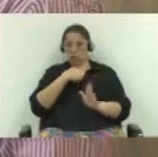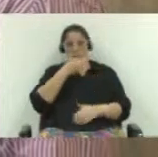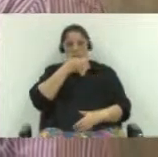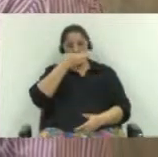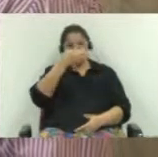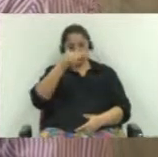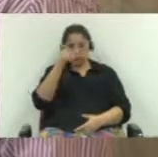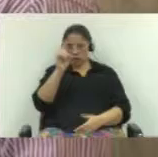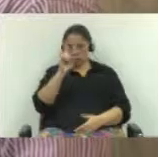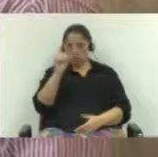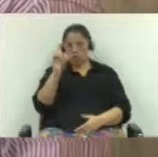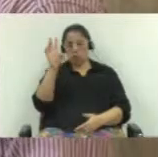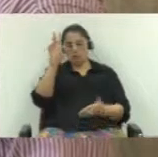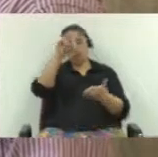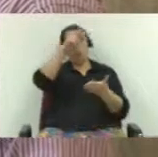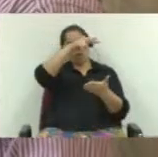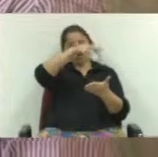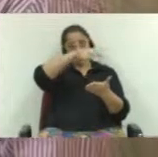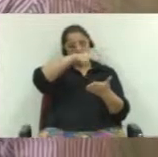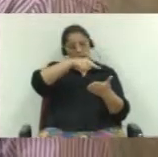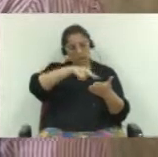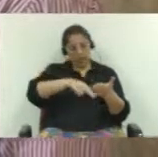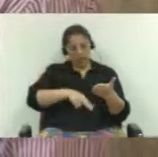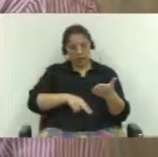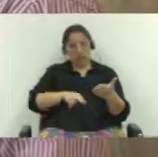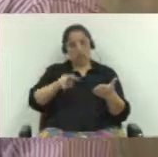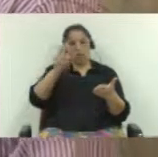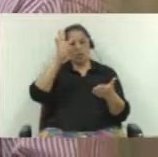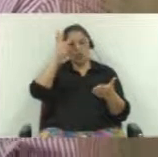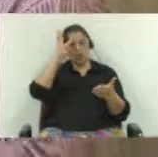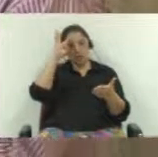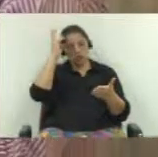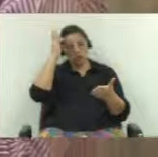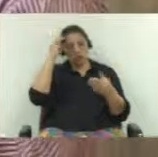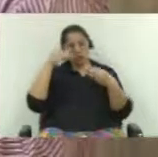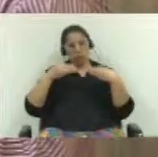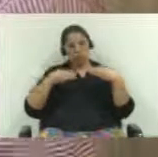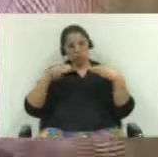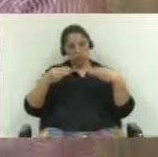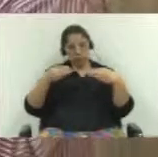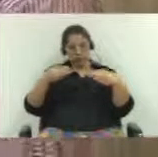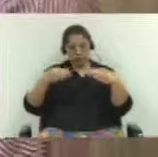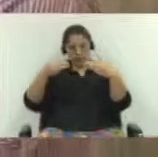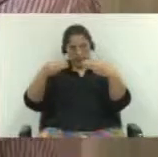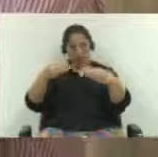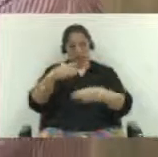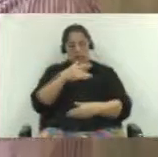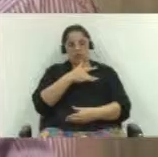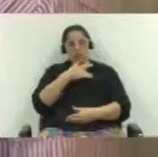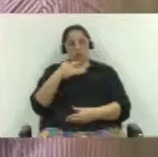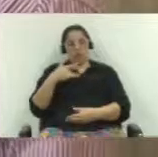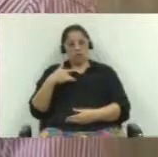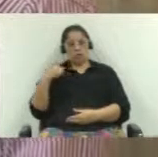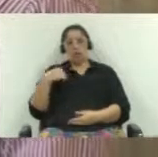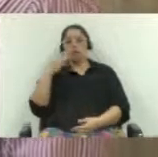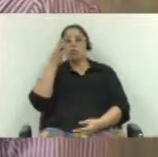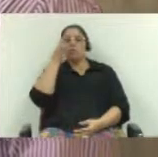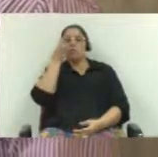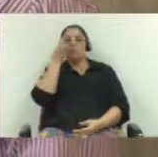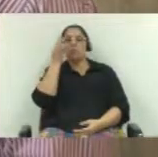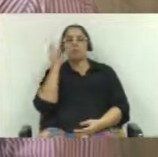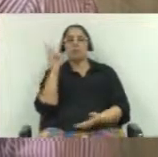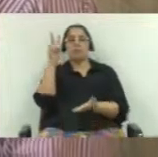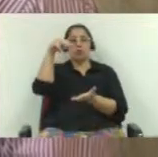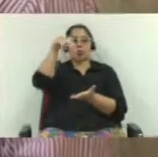curso no Mais Médicos são essas aí. E quem está dizendo, não sou eu, é o senhor ler a resolução do MEC